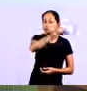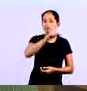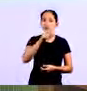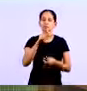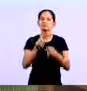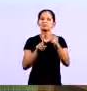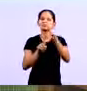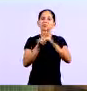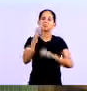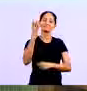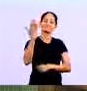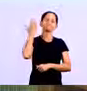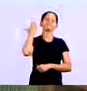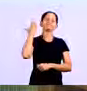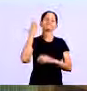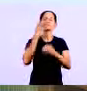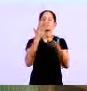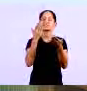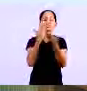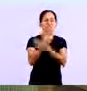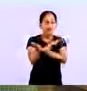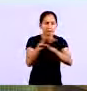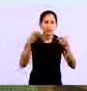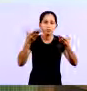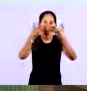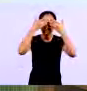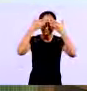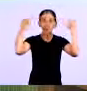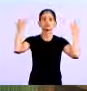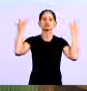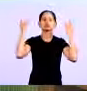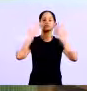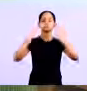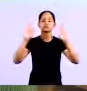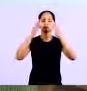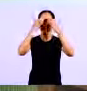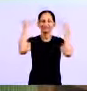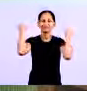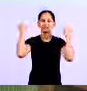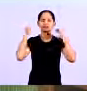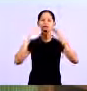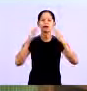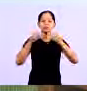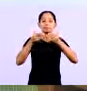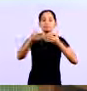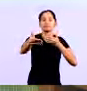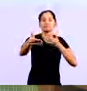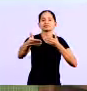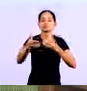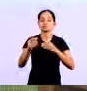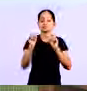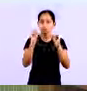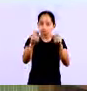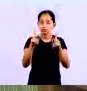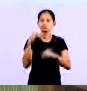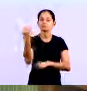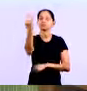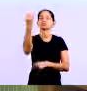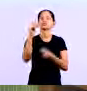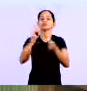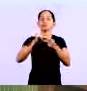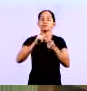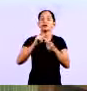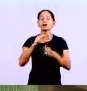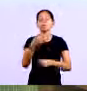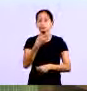trás Esqueça o para trás Faça da agora para frente E vai fazendo aos poucos para trás Até você atualizar Tá? Mas é importante que você faça Faça